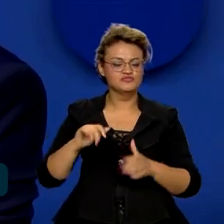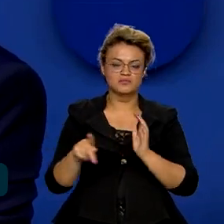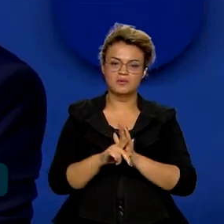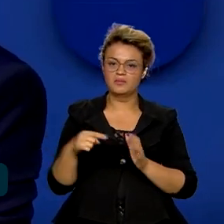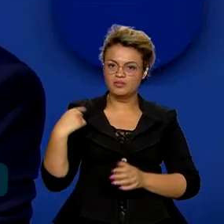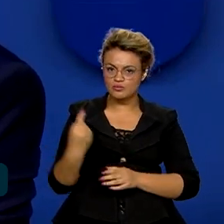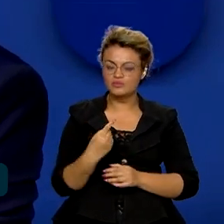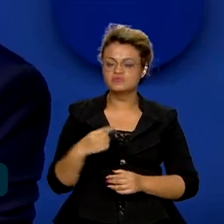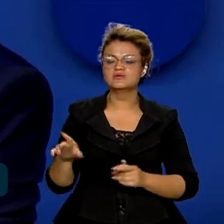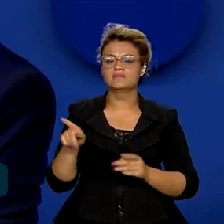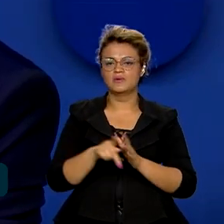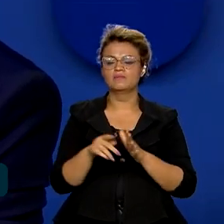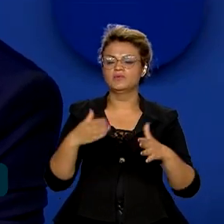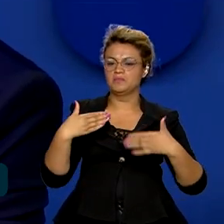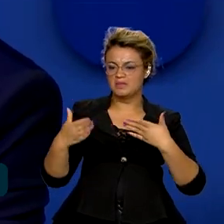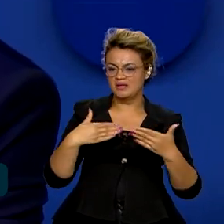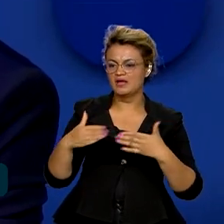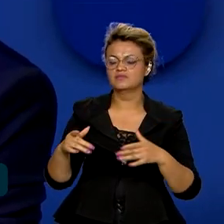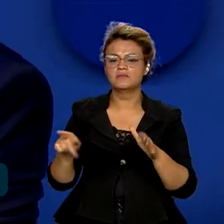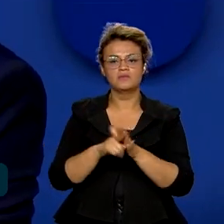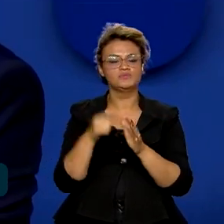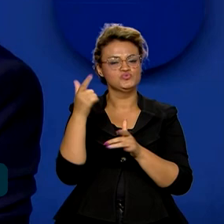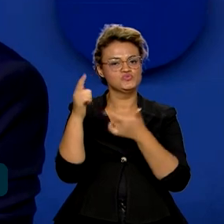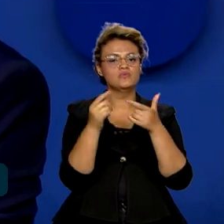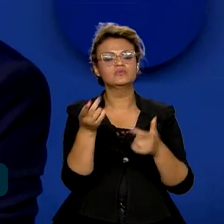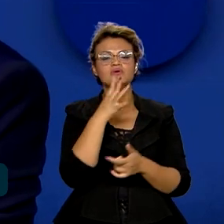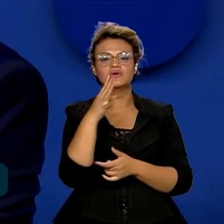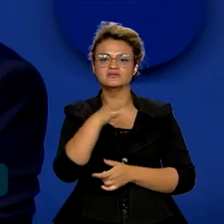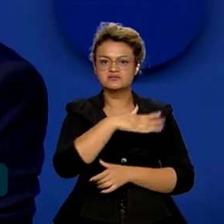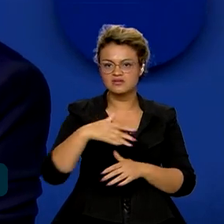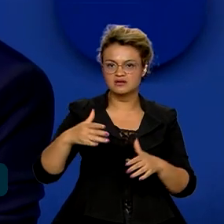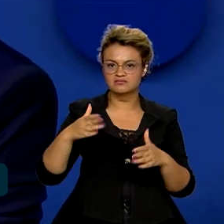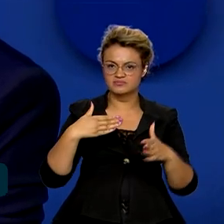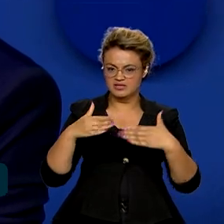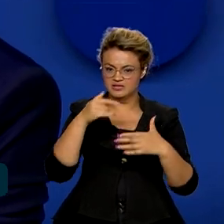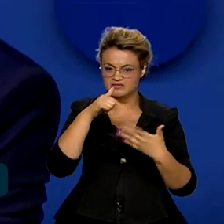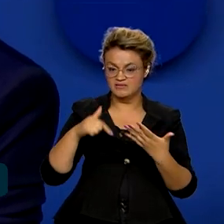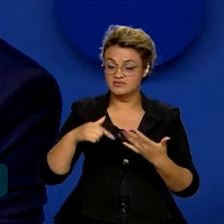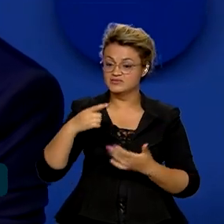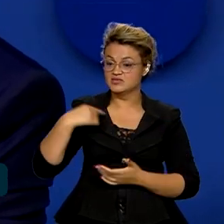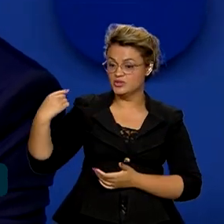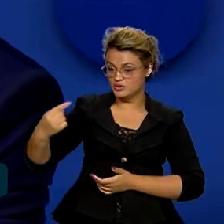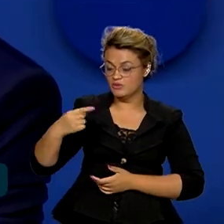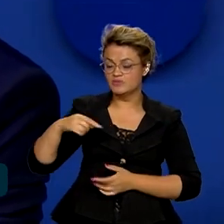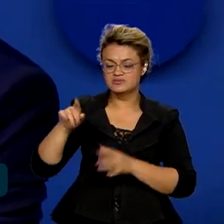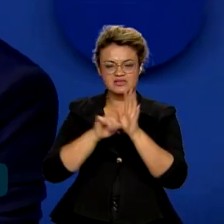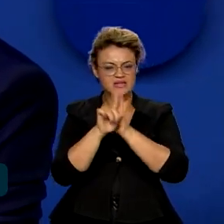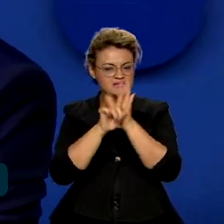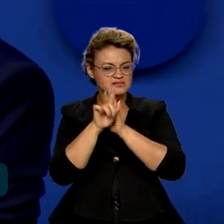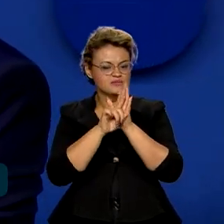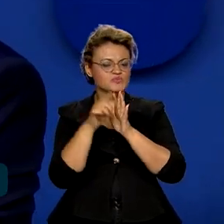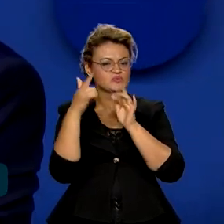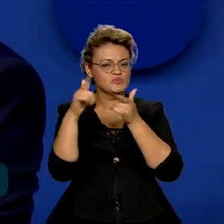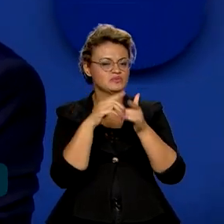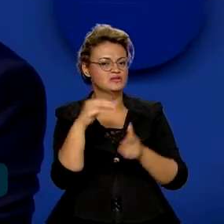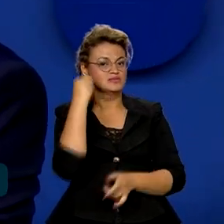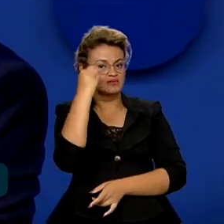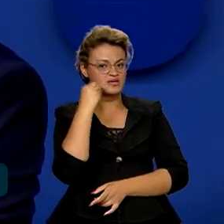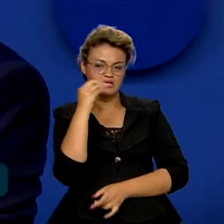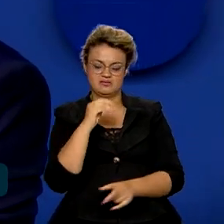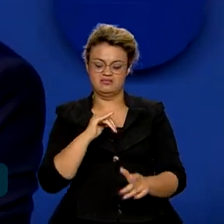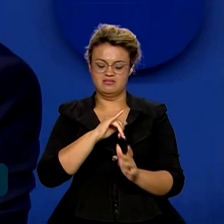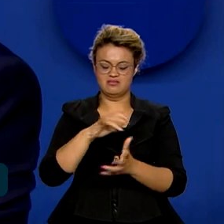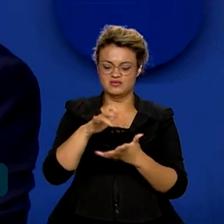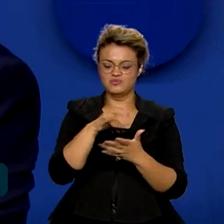ela é também do mercado, ela é de todos aqueles que conhecem esse mercado de concessão. E nós fizemos uma revisão ampla da experiência internacional,